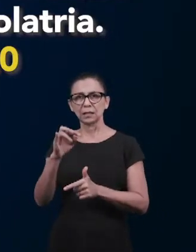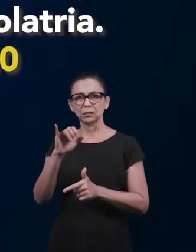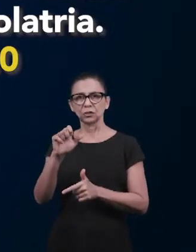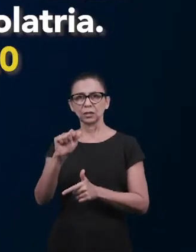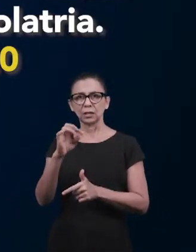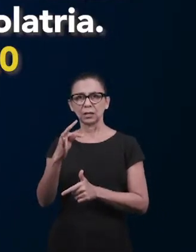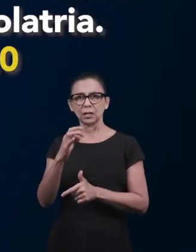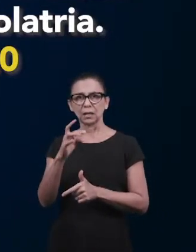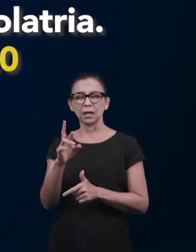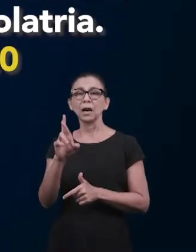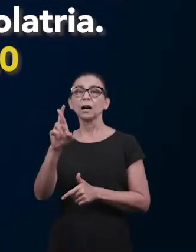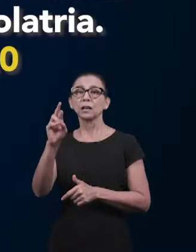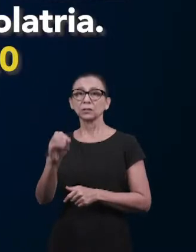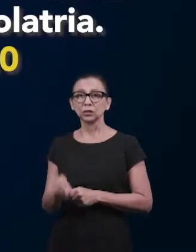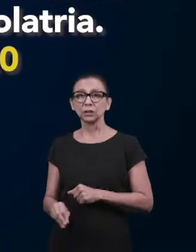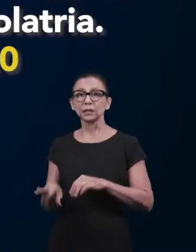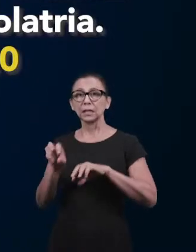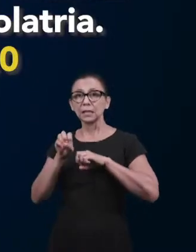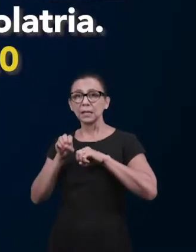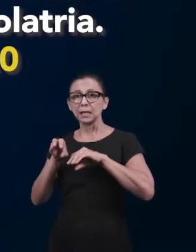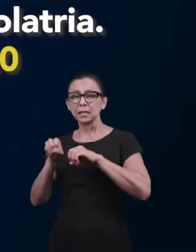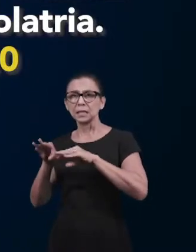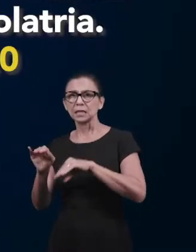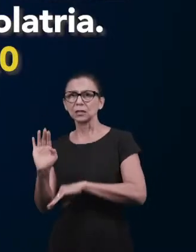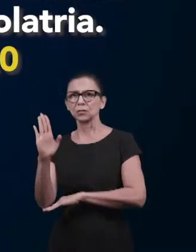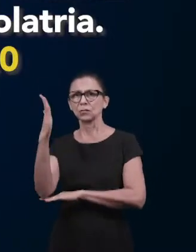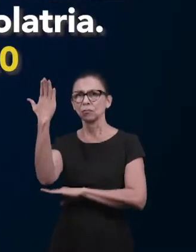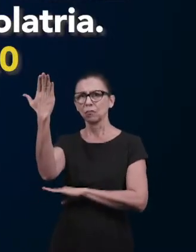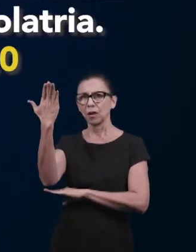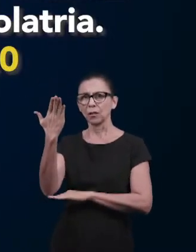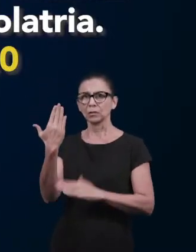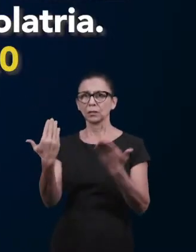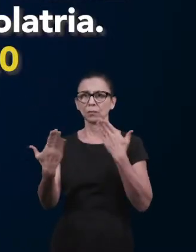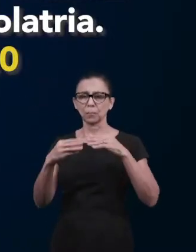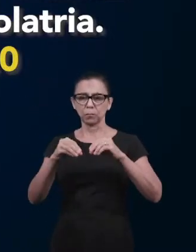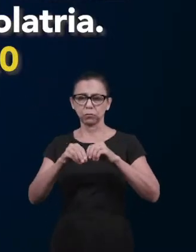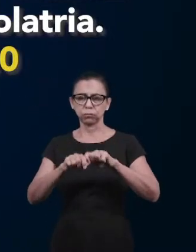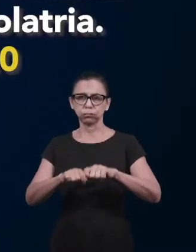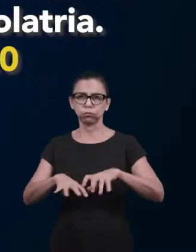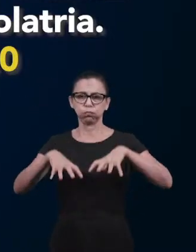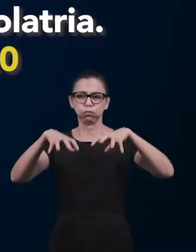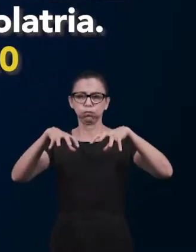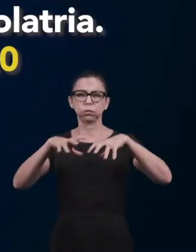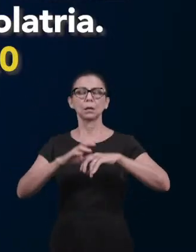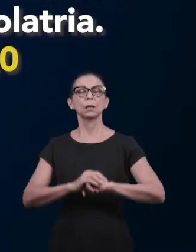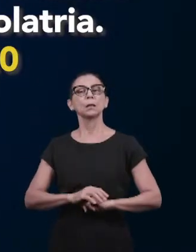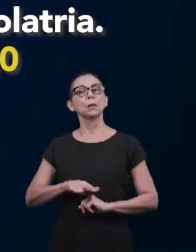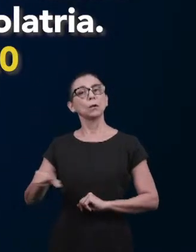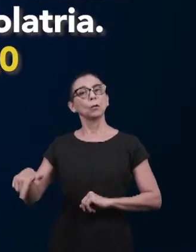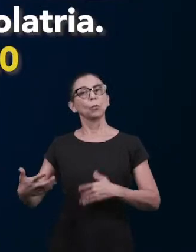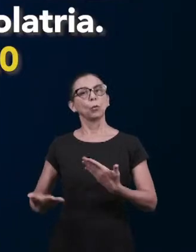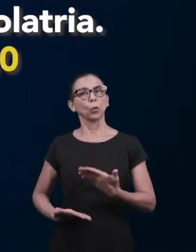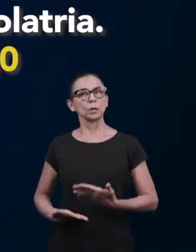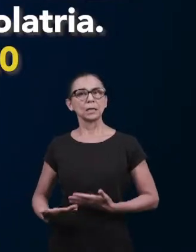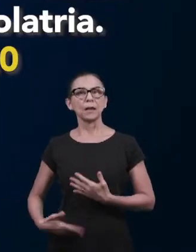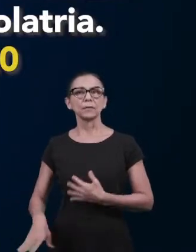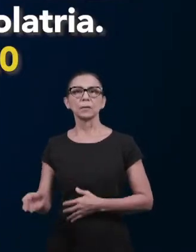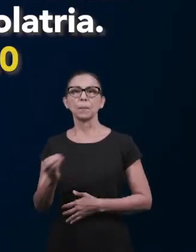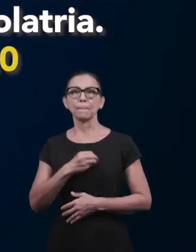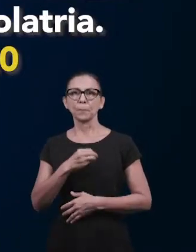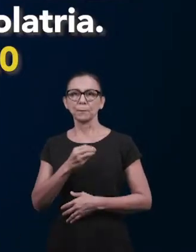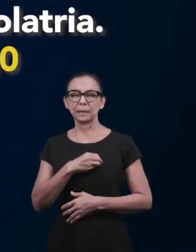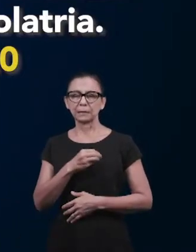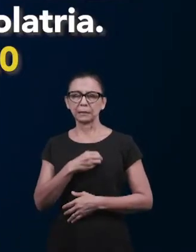enganosos, ou seja, o fermento, fazendo com que os servos cometessem o pecado de prostituição e idolatria.